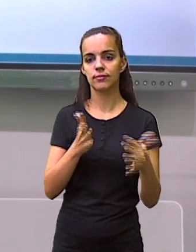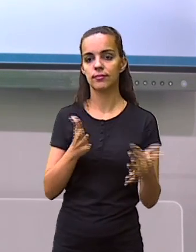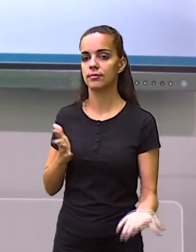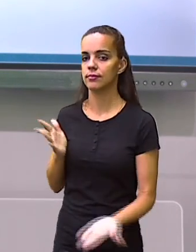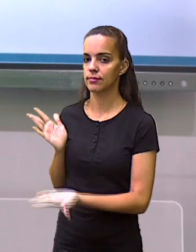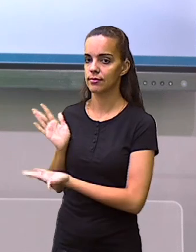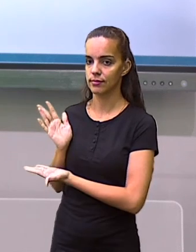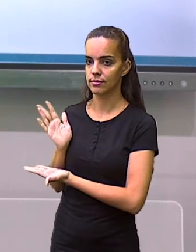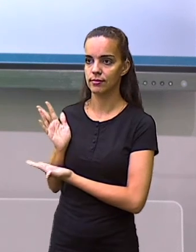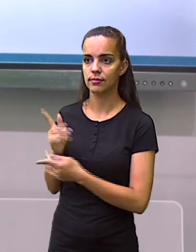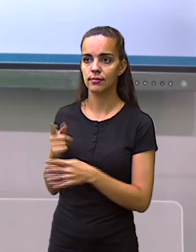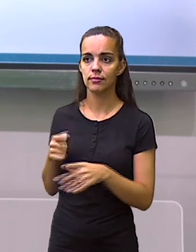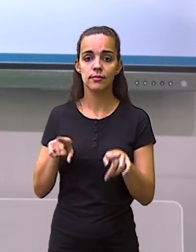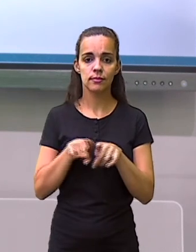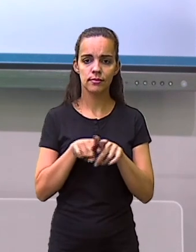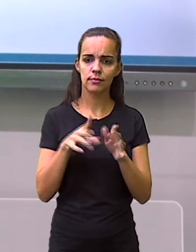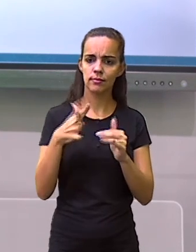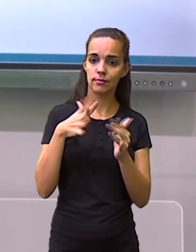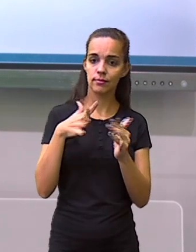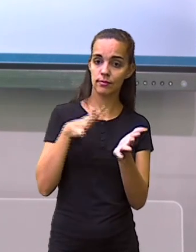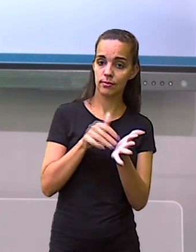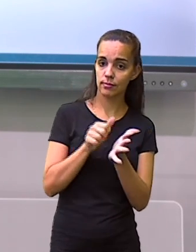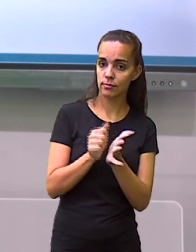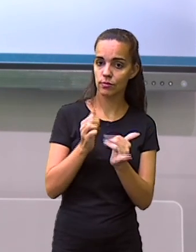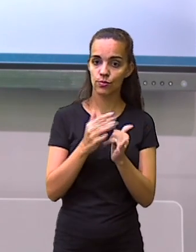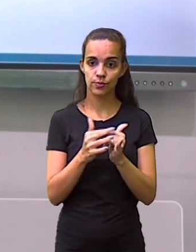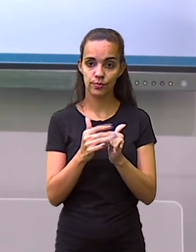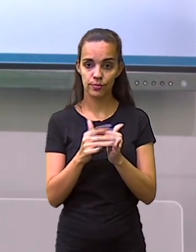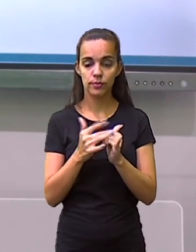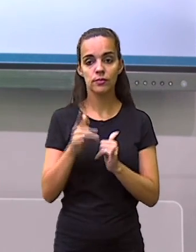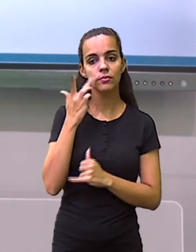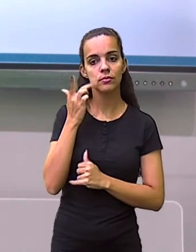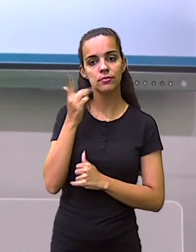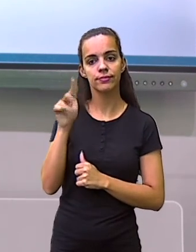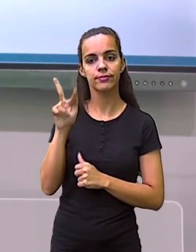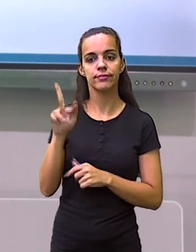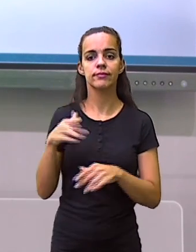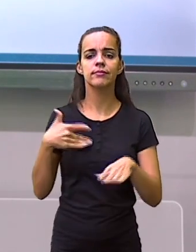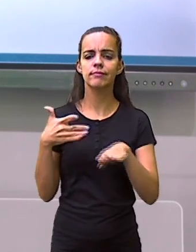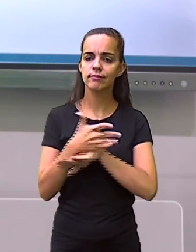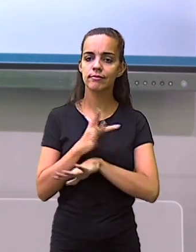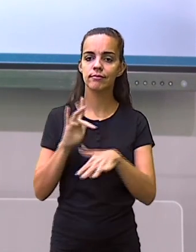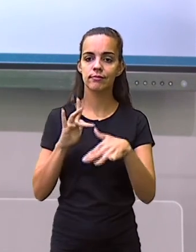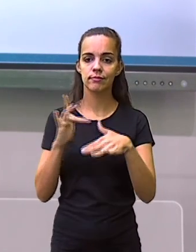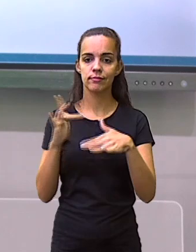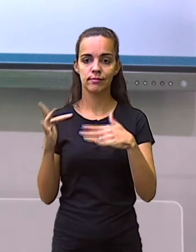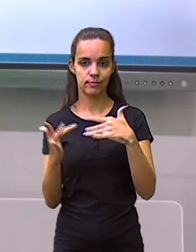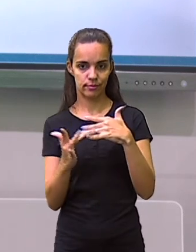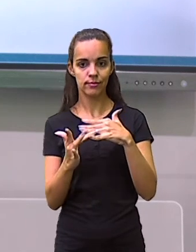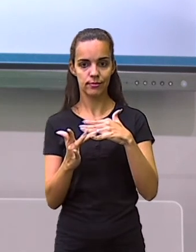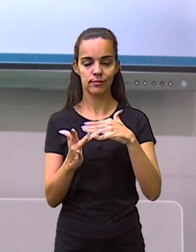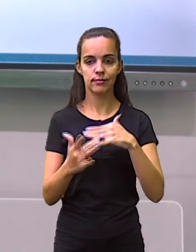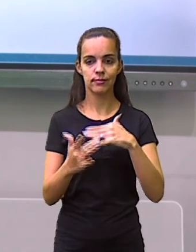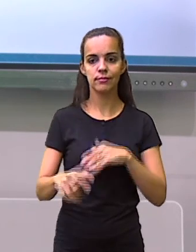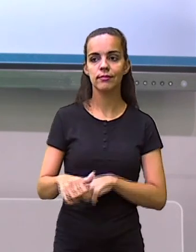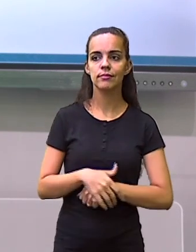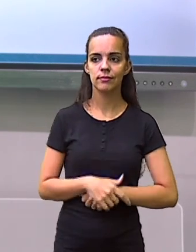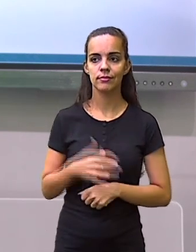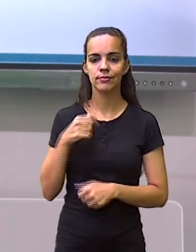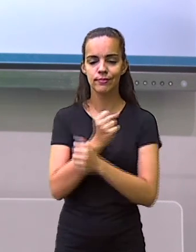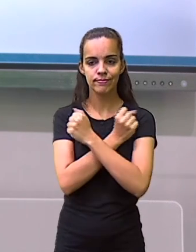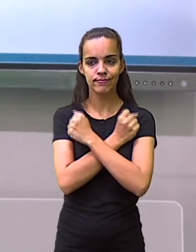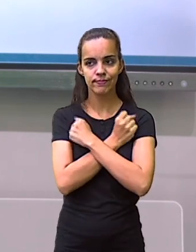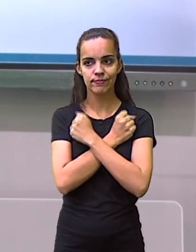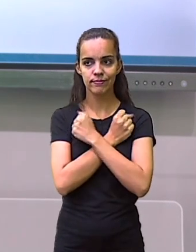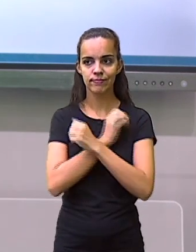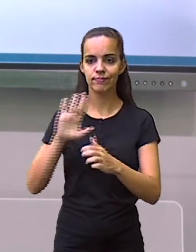aparece no canto da tela e se inscreva em nosso canal no YouTube, SmedGV, e também acesse as nossas redes sociais. Um